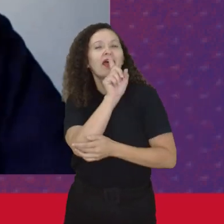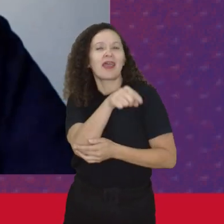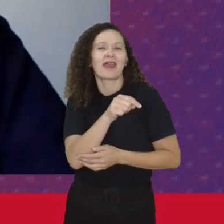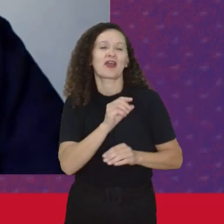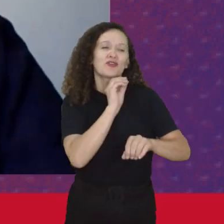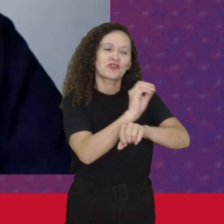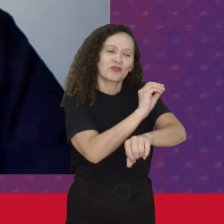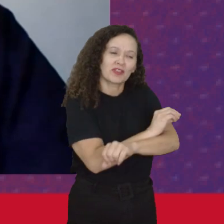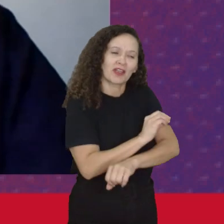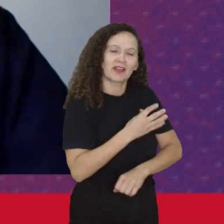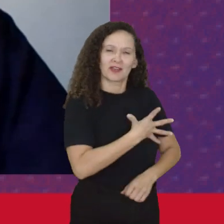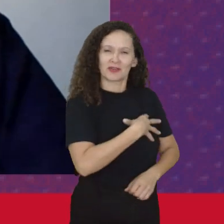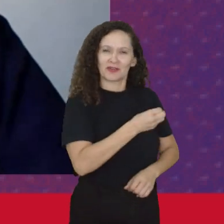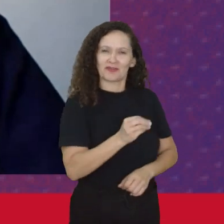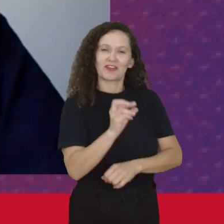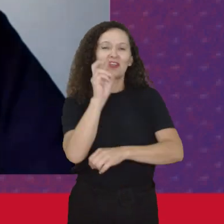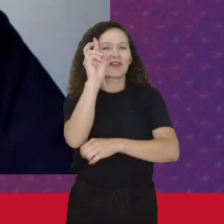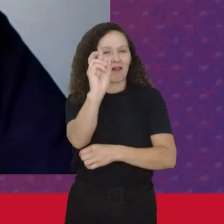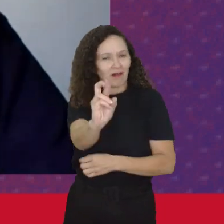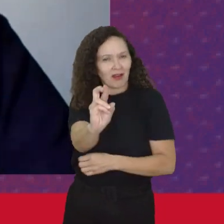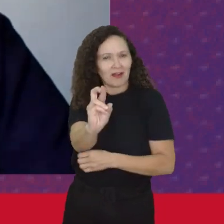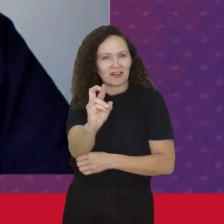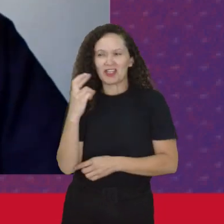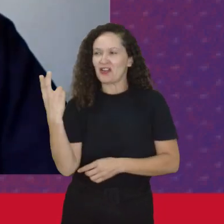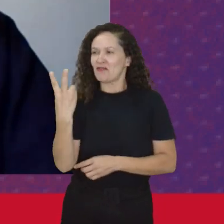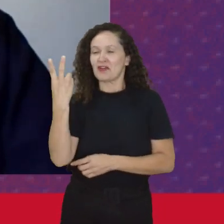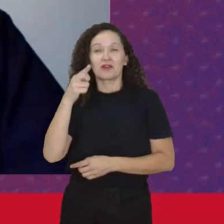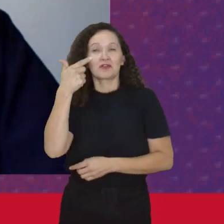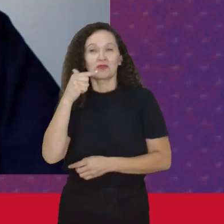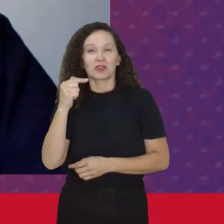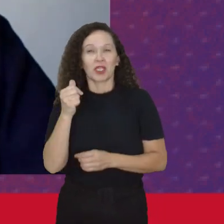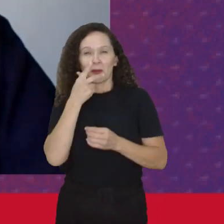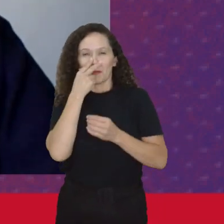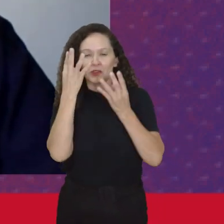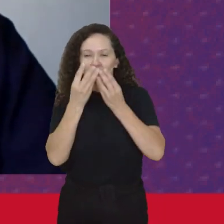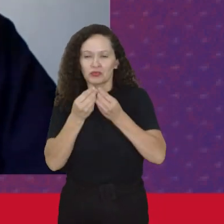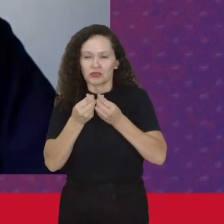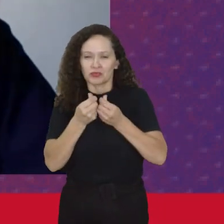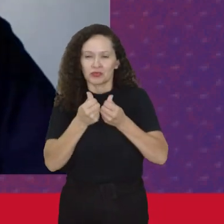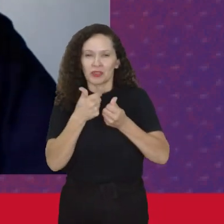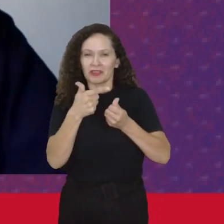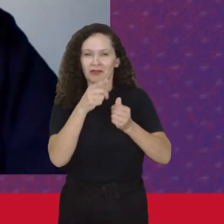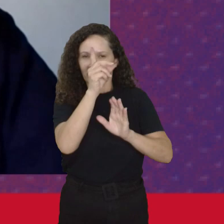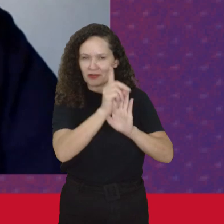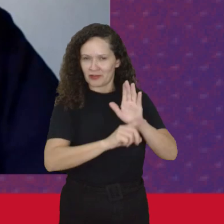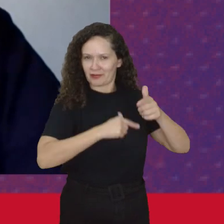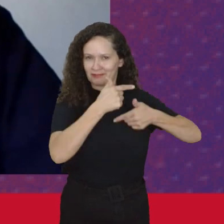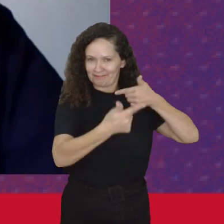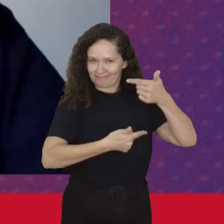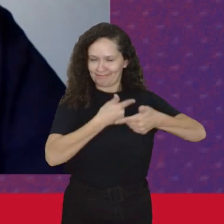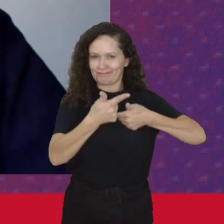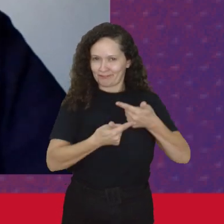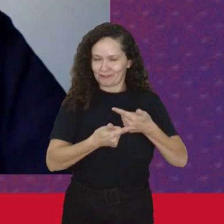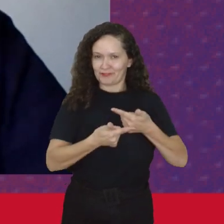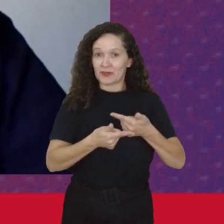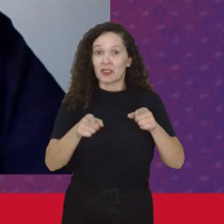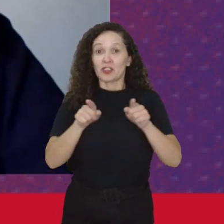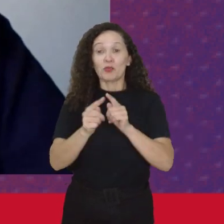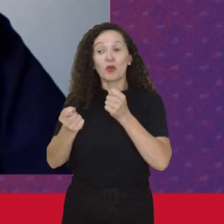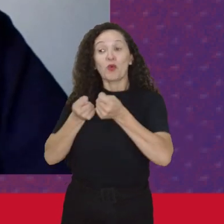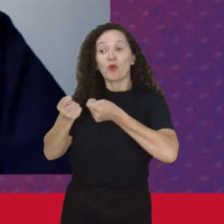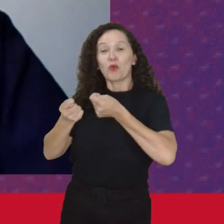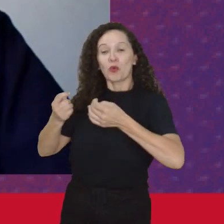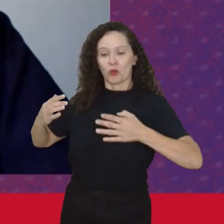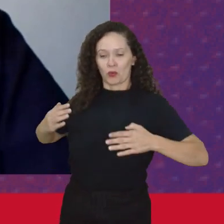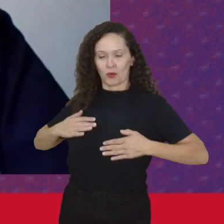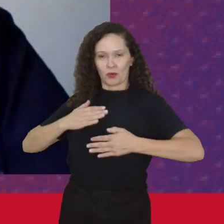Mas como um lugar desvalorizado Invisibilizado E de não trabalho E ao mesmo tempo O controle sobre o corpo das